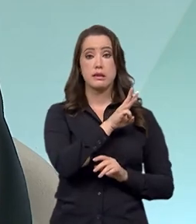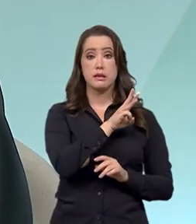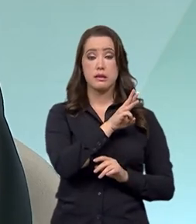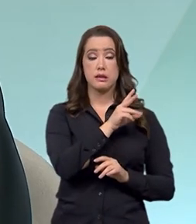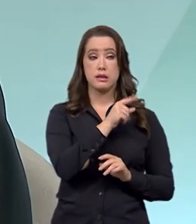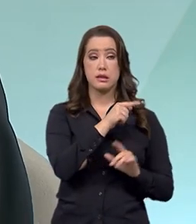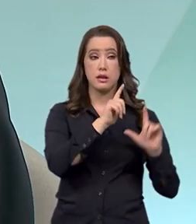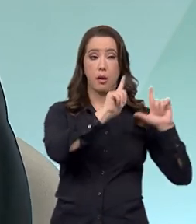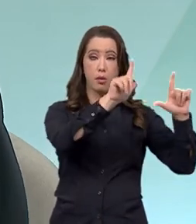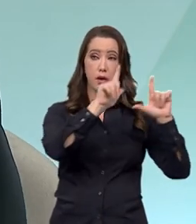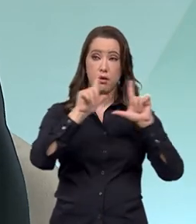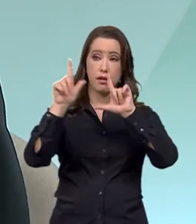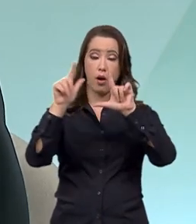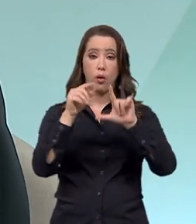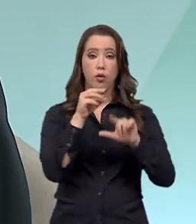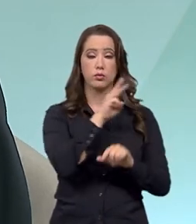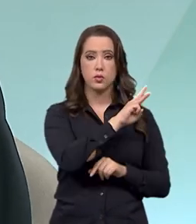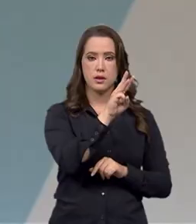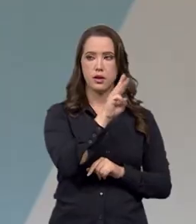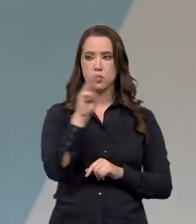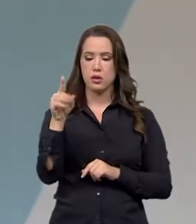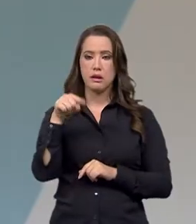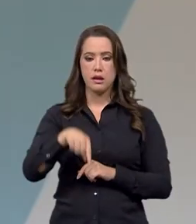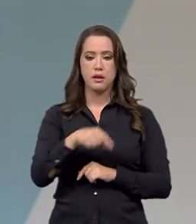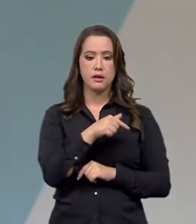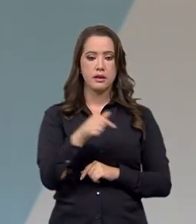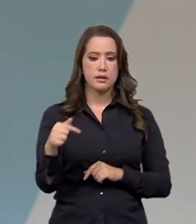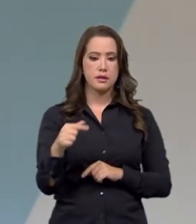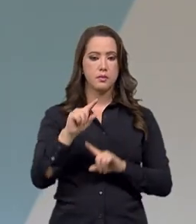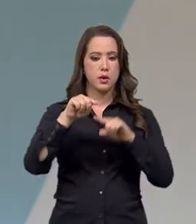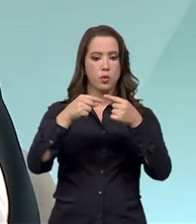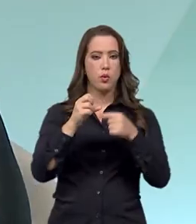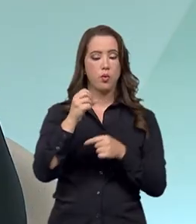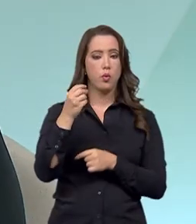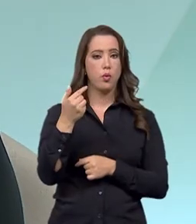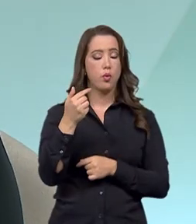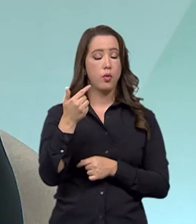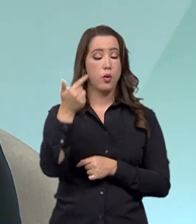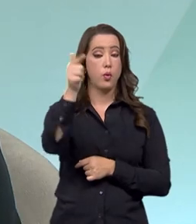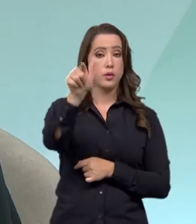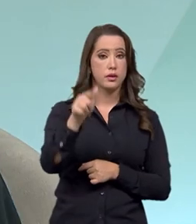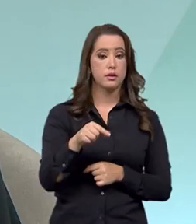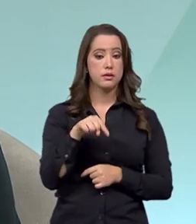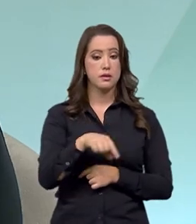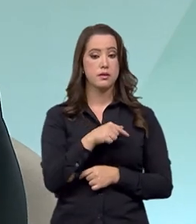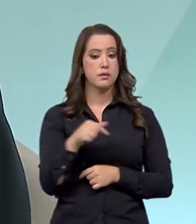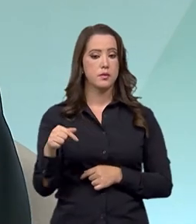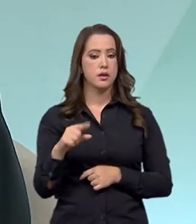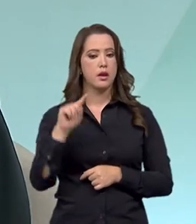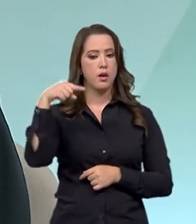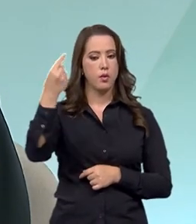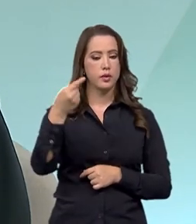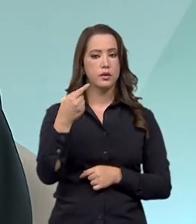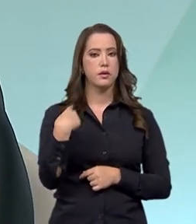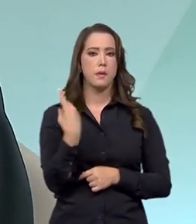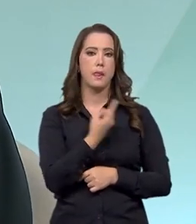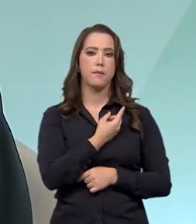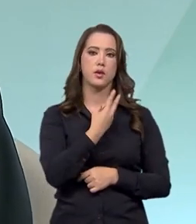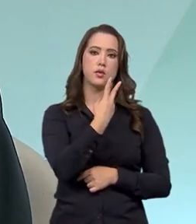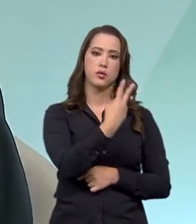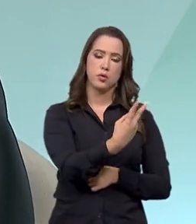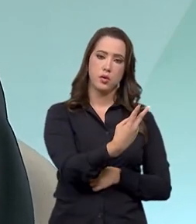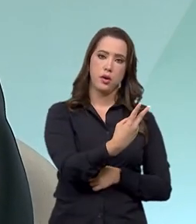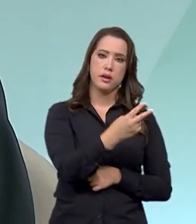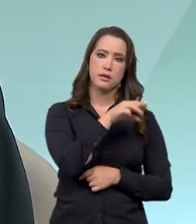que trazem os números... Essa semana que nós estamos agora ou a semana que vem? A semana que vem. Nós vamos lançar dois